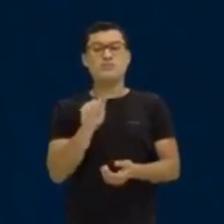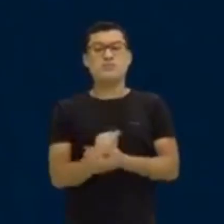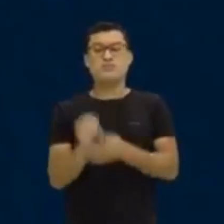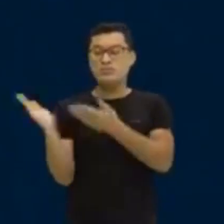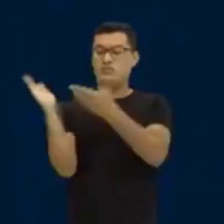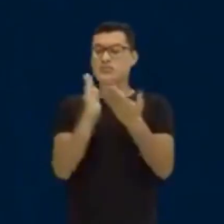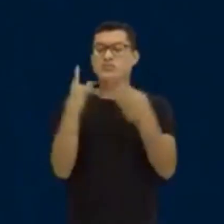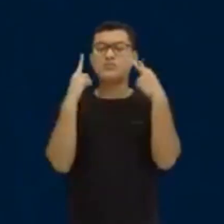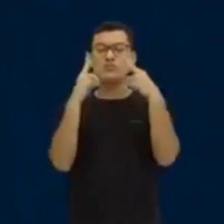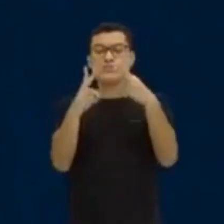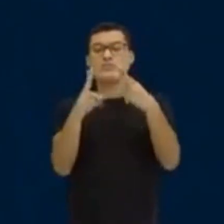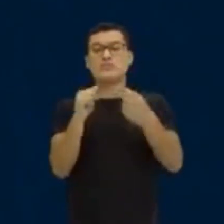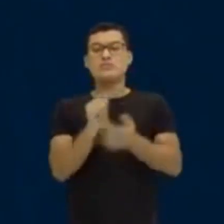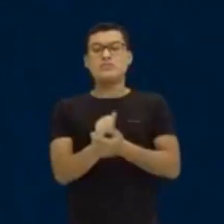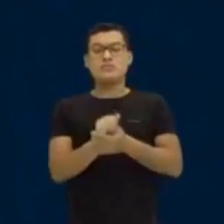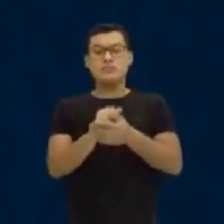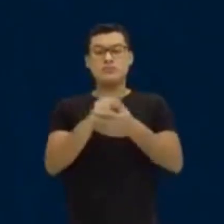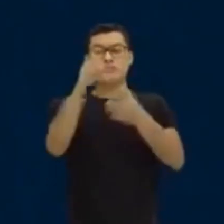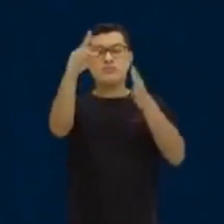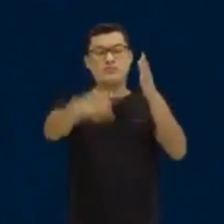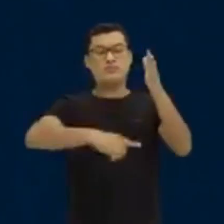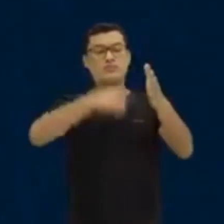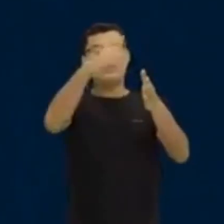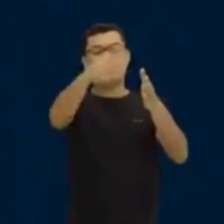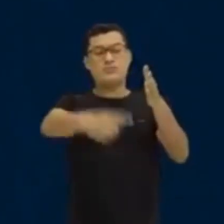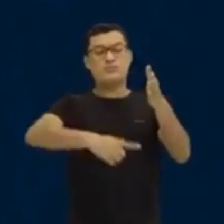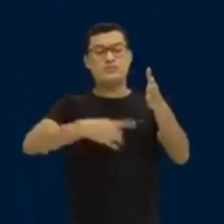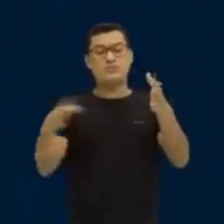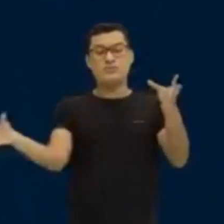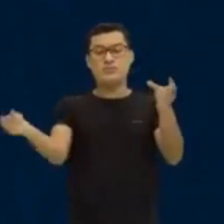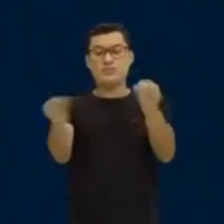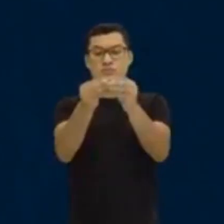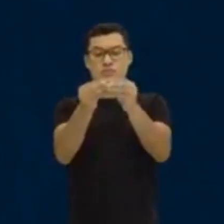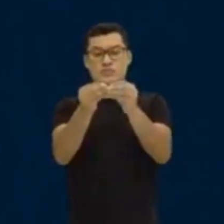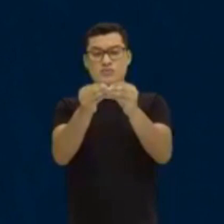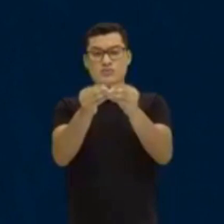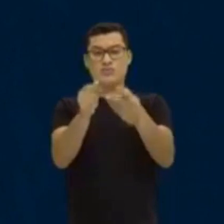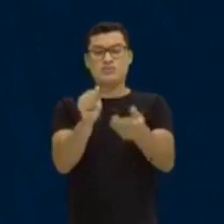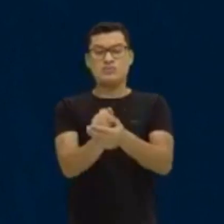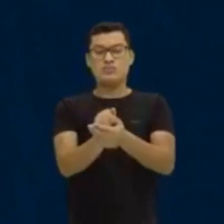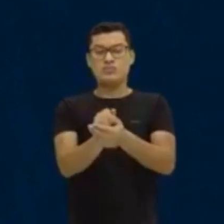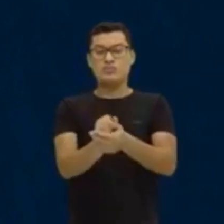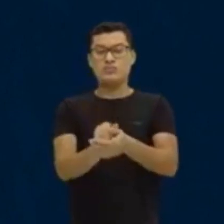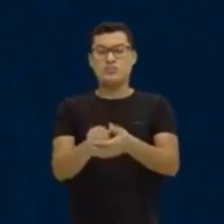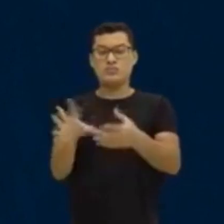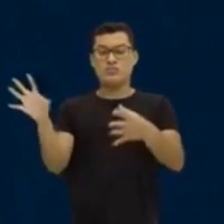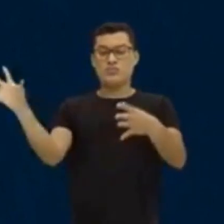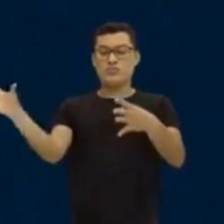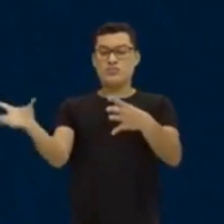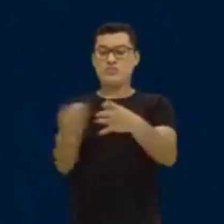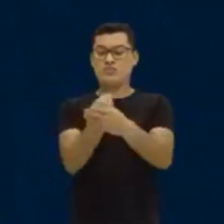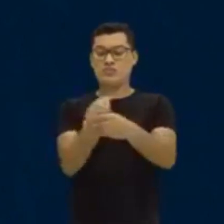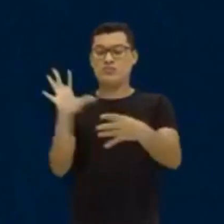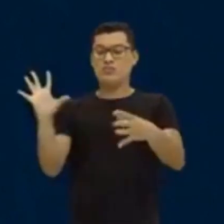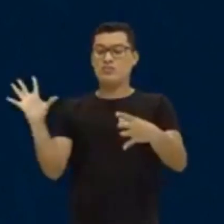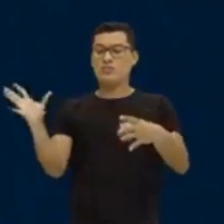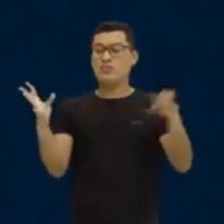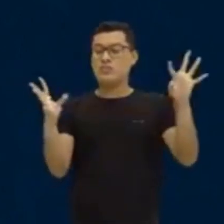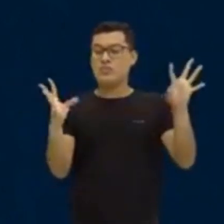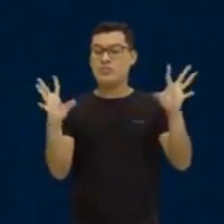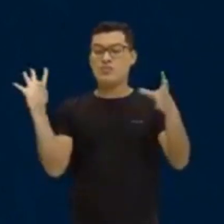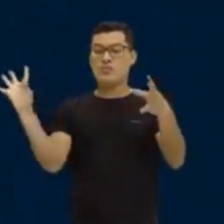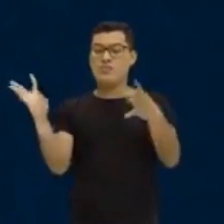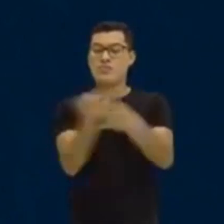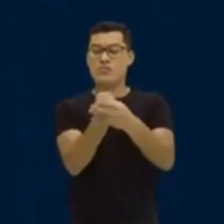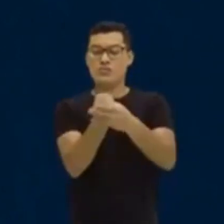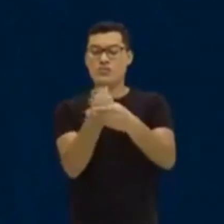aqui um esqueminha para vocês que mostra aí, de maneira resumida, os conjuntos, né? Ó, os números naturais, que vocês